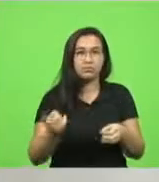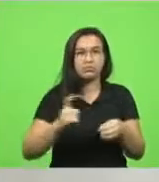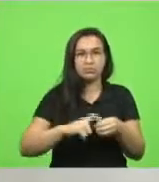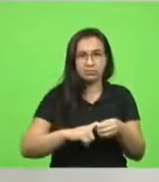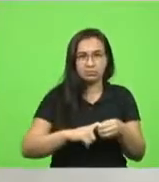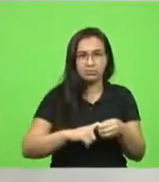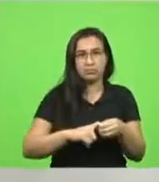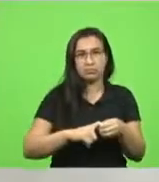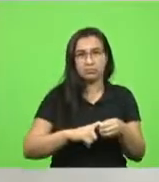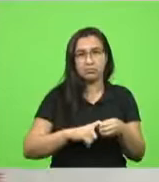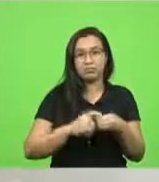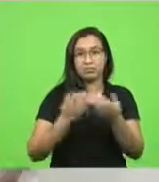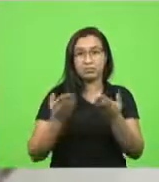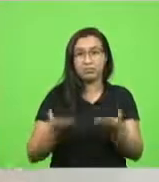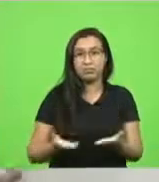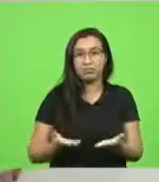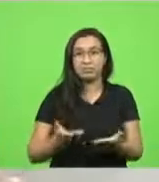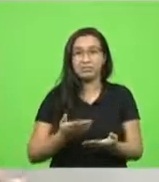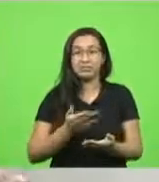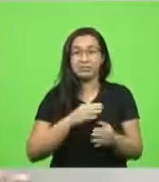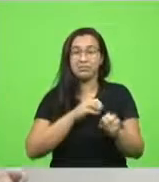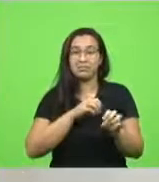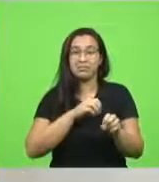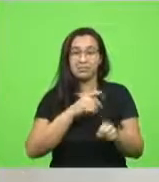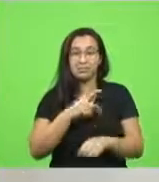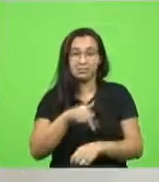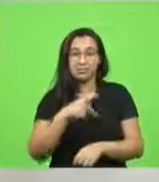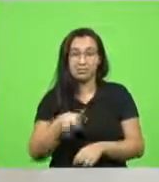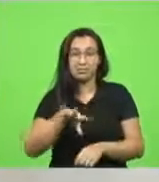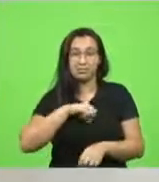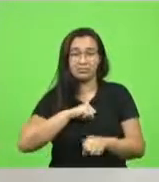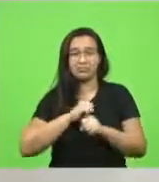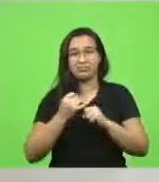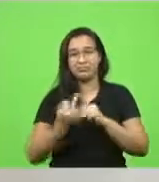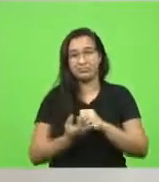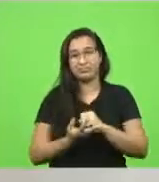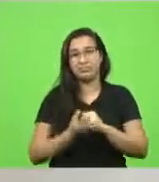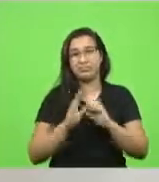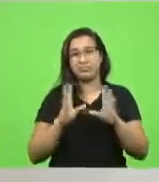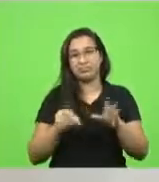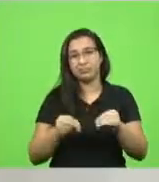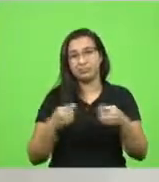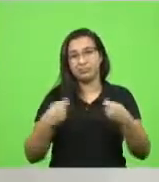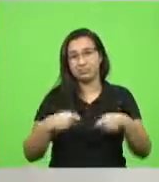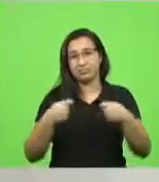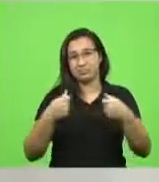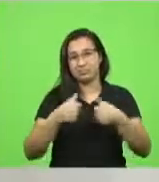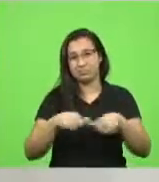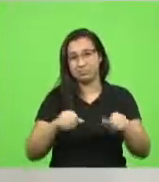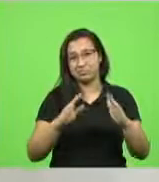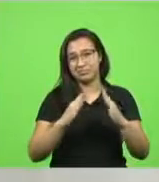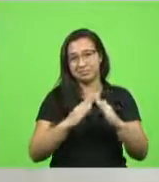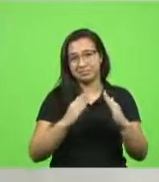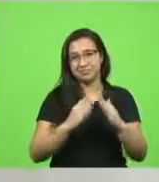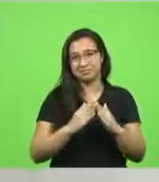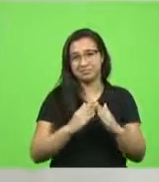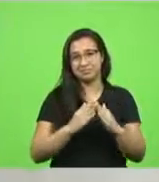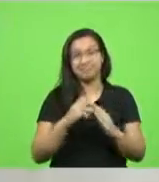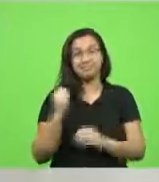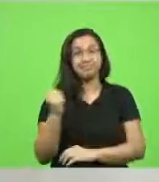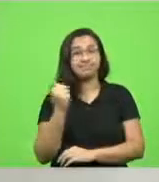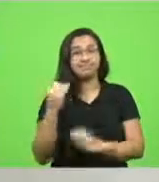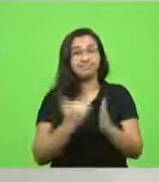adoecendo e os alunos todos tendo que ficar em casa e todos os educadores. E o mais grave, quando um professor